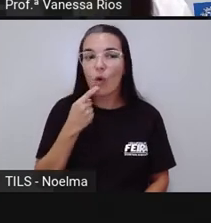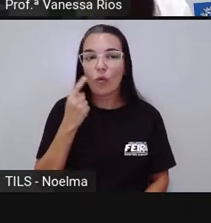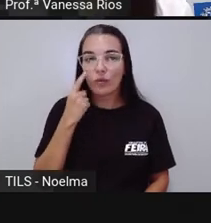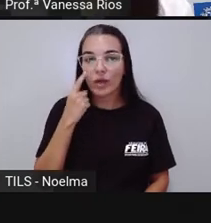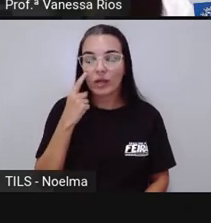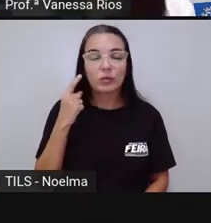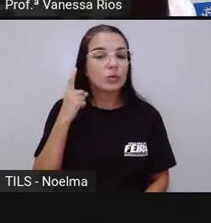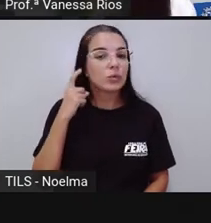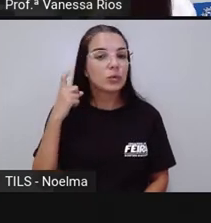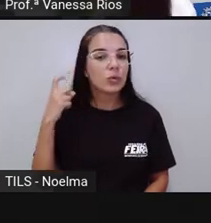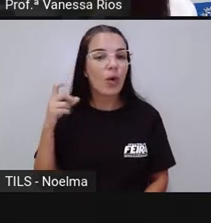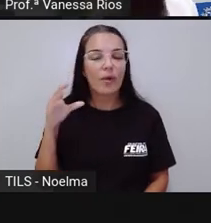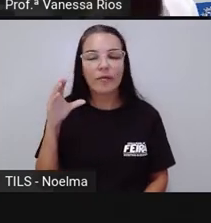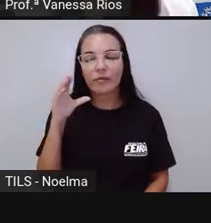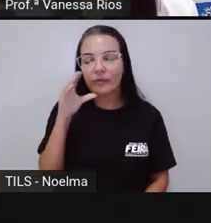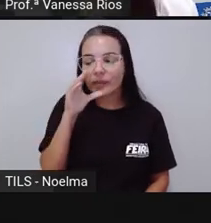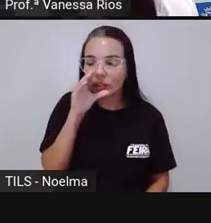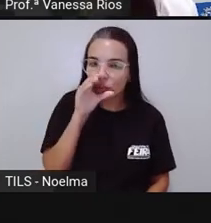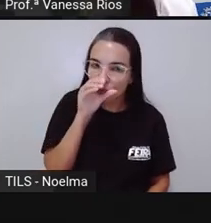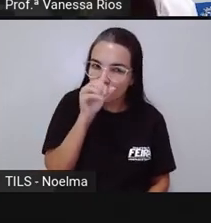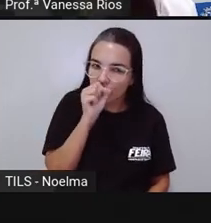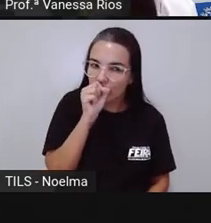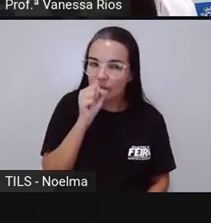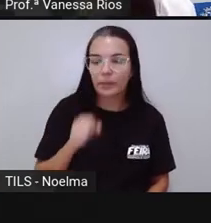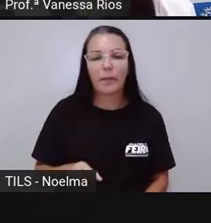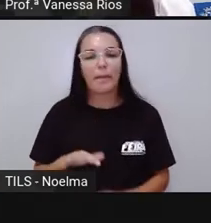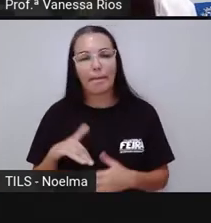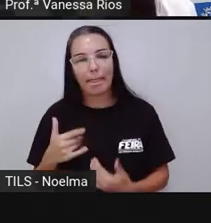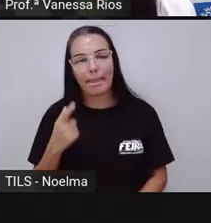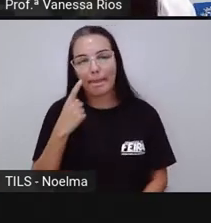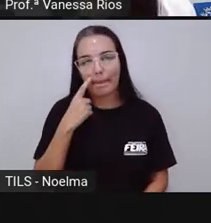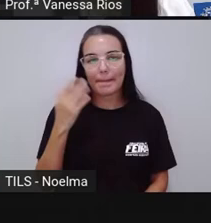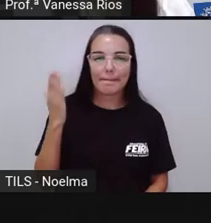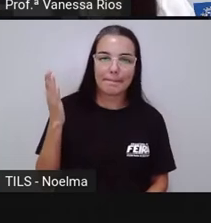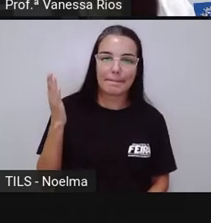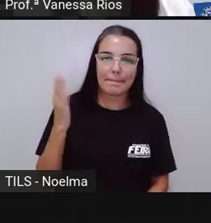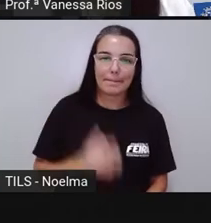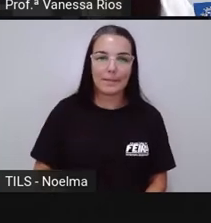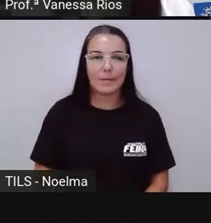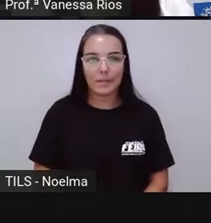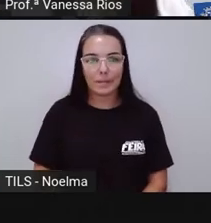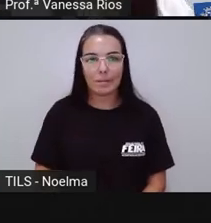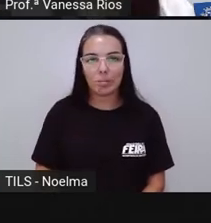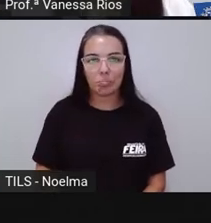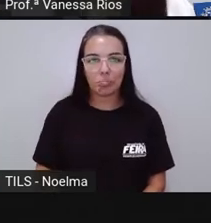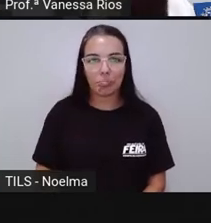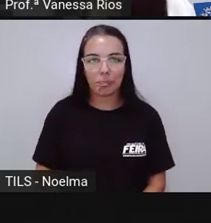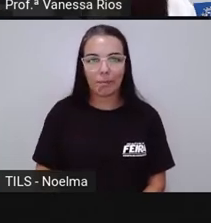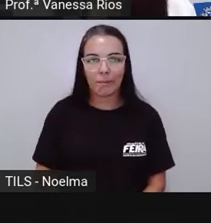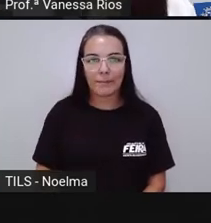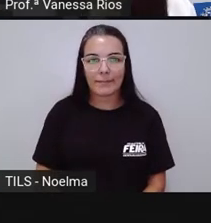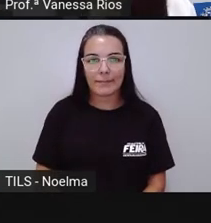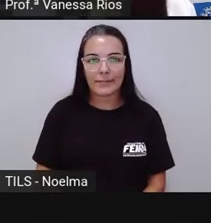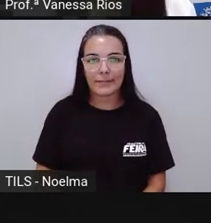né? O som fechado. Por isso, a U, vovó, ela vai receber o acento circunflexo.